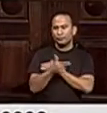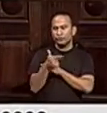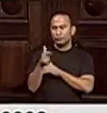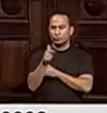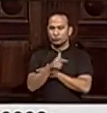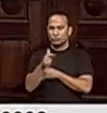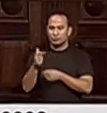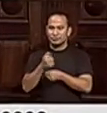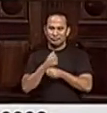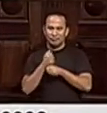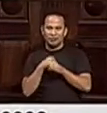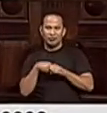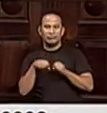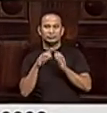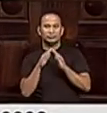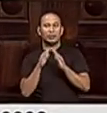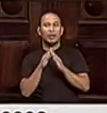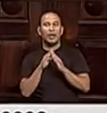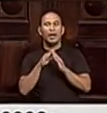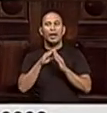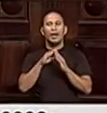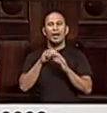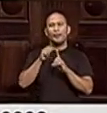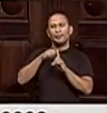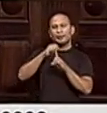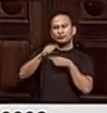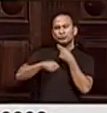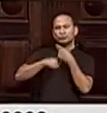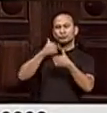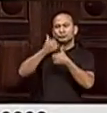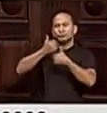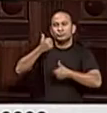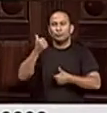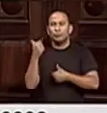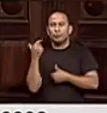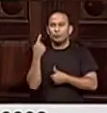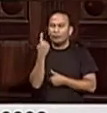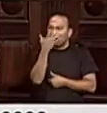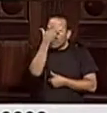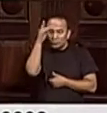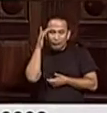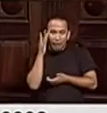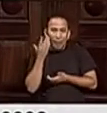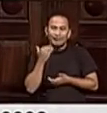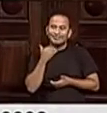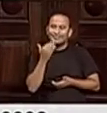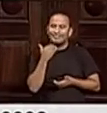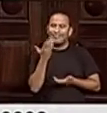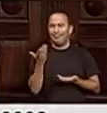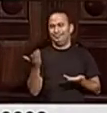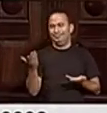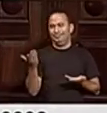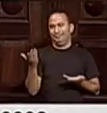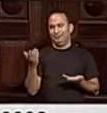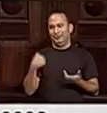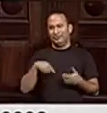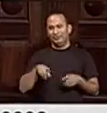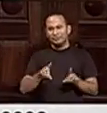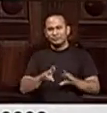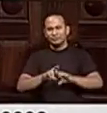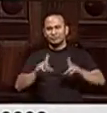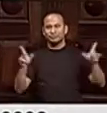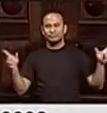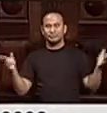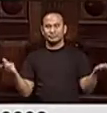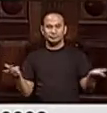casa e, no mês passado, substituiu esse servidor por uma pessoa que não tem nada a ver, alheia aos quadros, alheia à